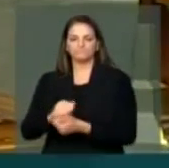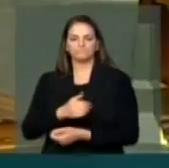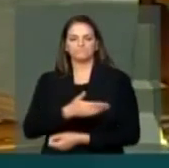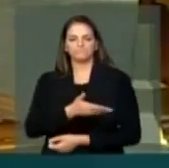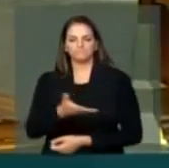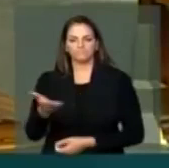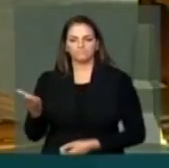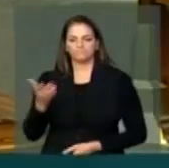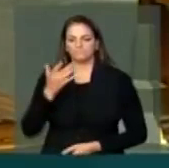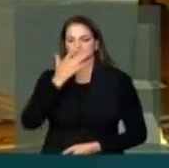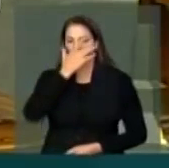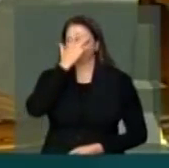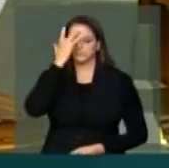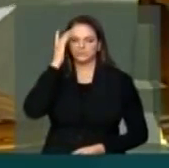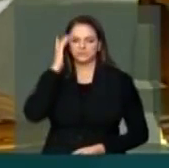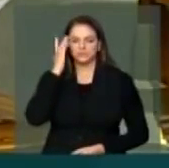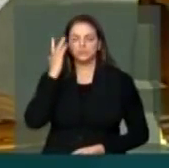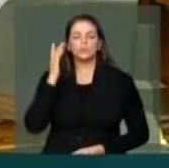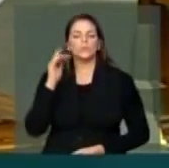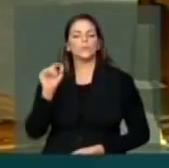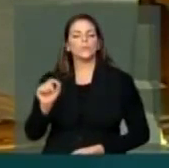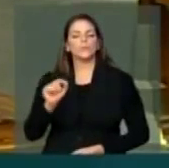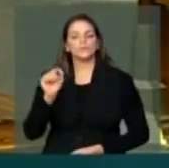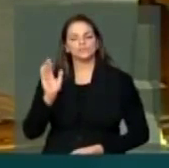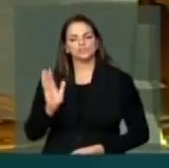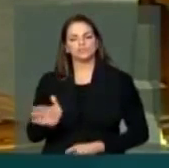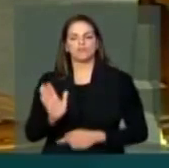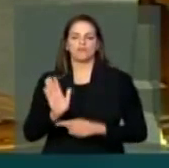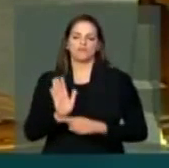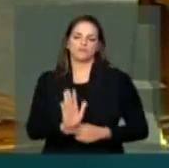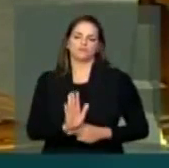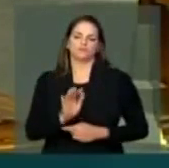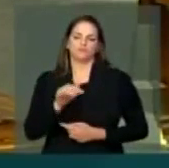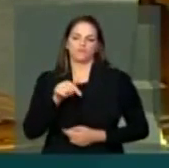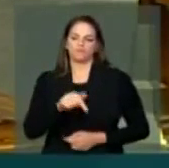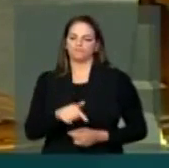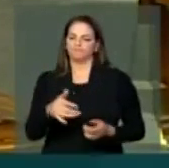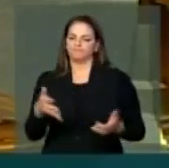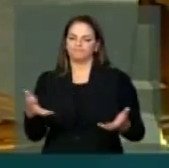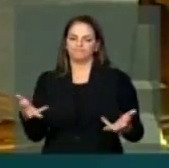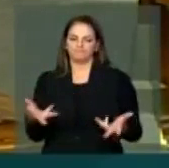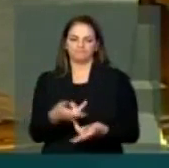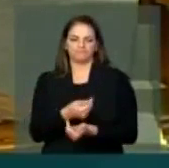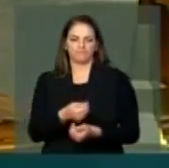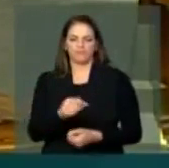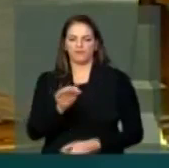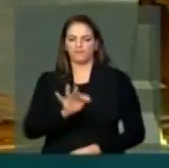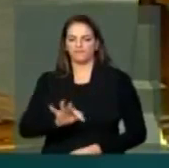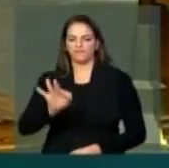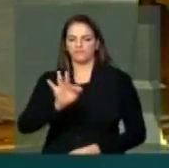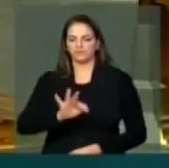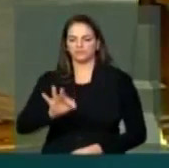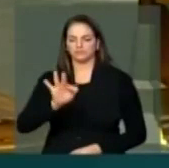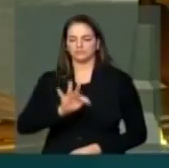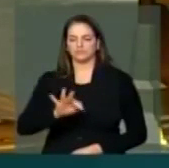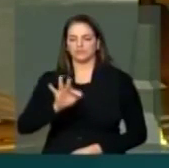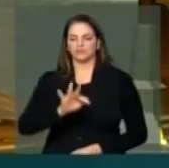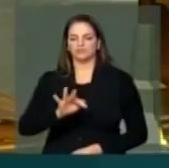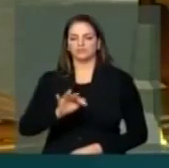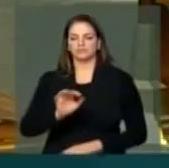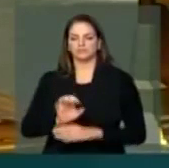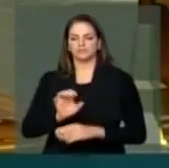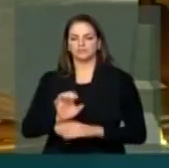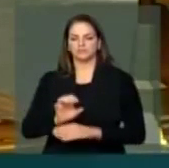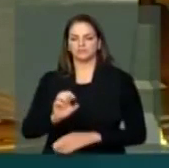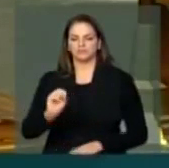que, de uma ou de outra forma, colaboraram para o desempenho dessa extraordinária universidade lá no estado de